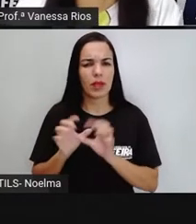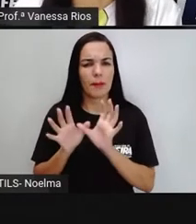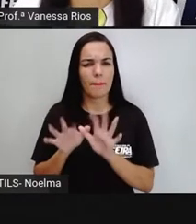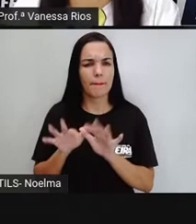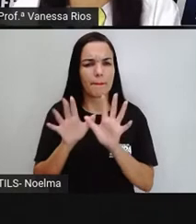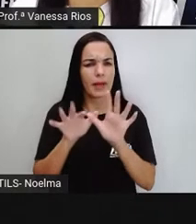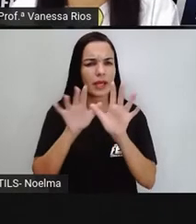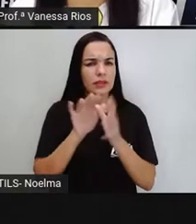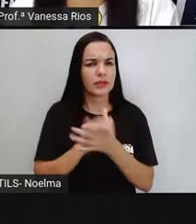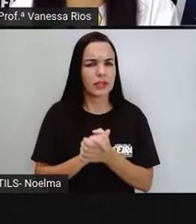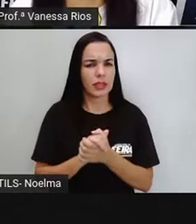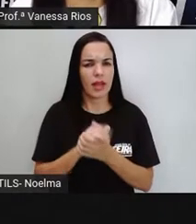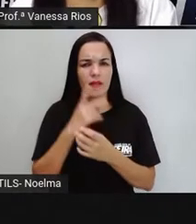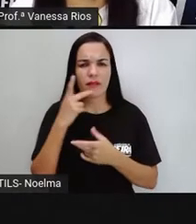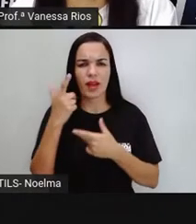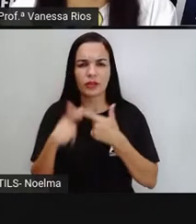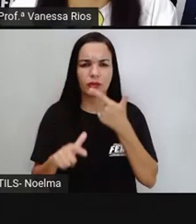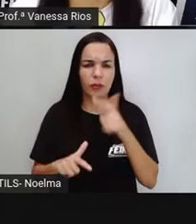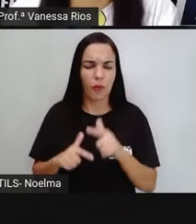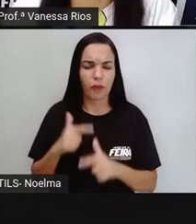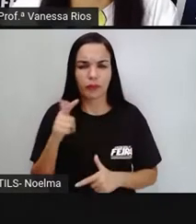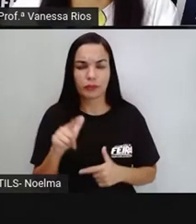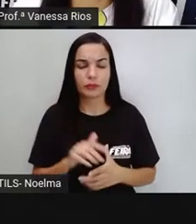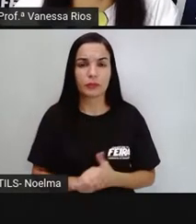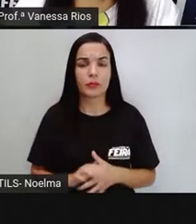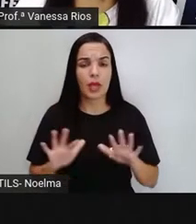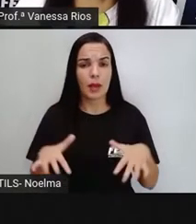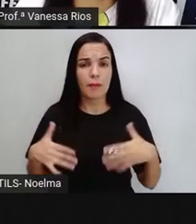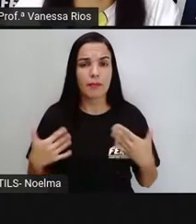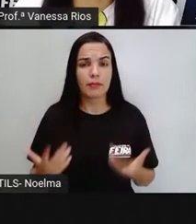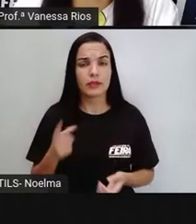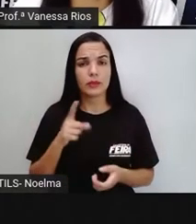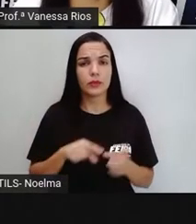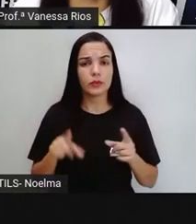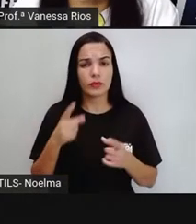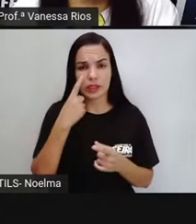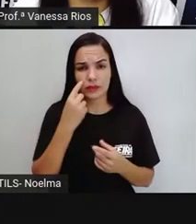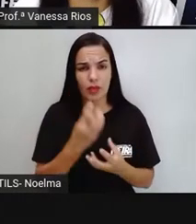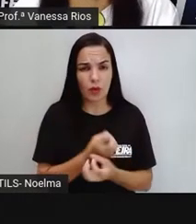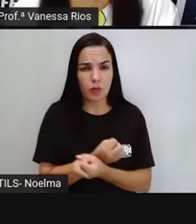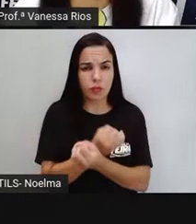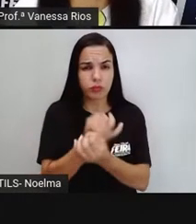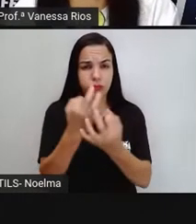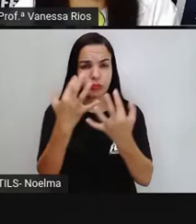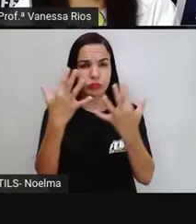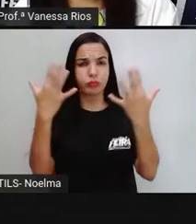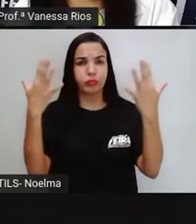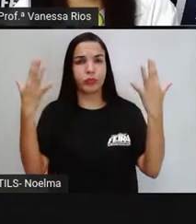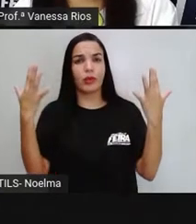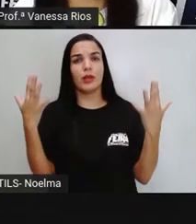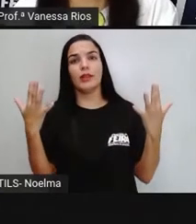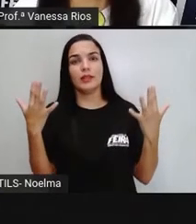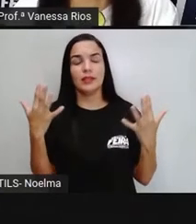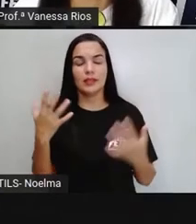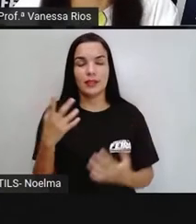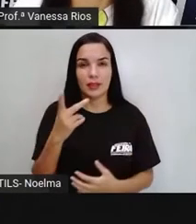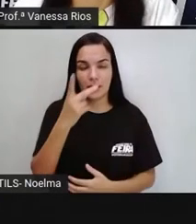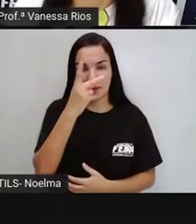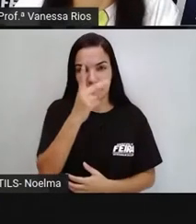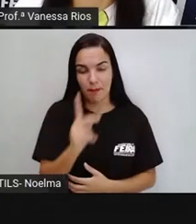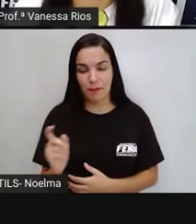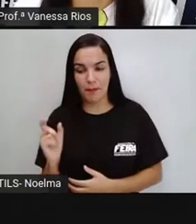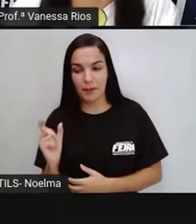Acho que a Pró já vai começar a repetir, não é? Mas aí vocês perceberam a quantidade de palavras que são